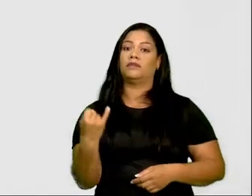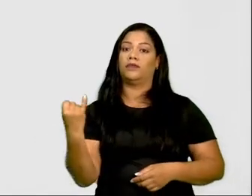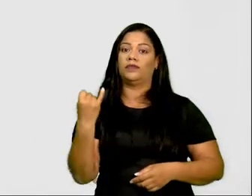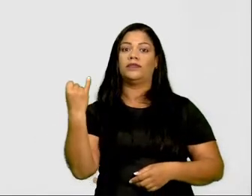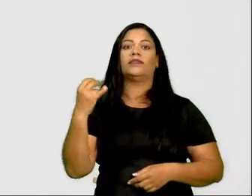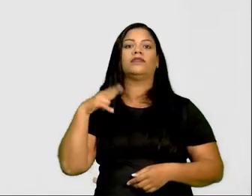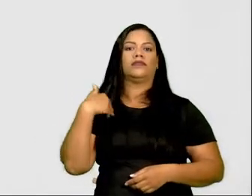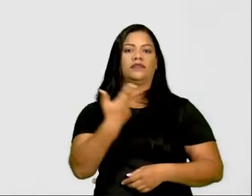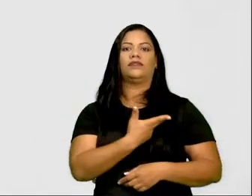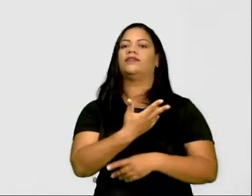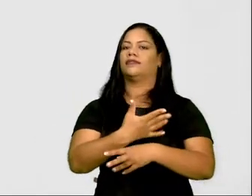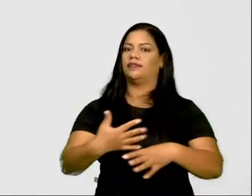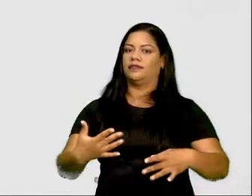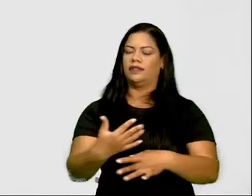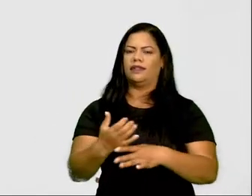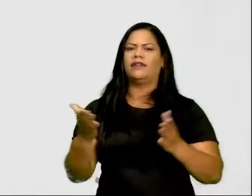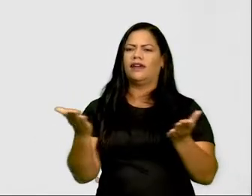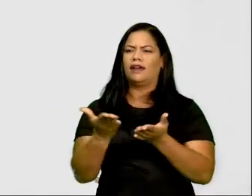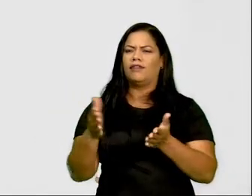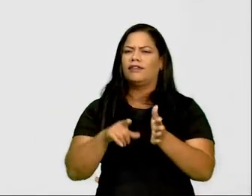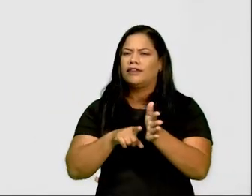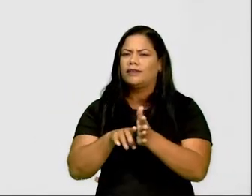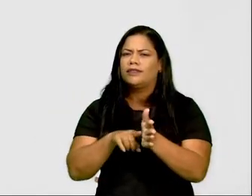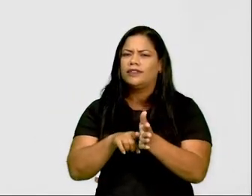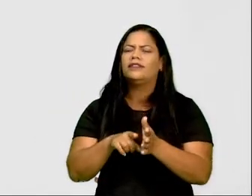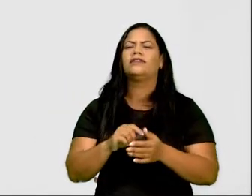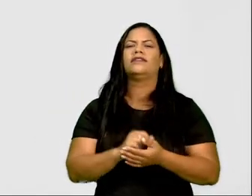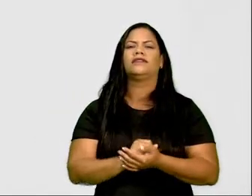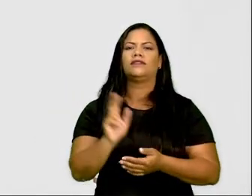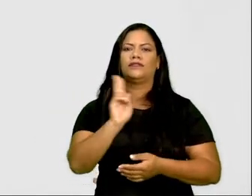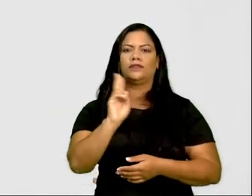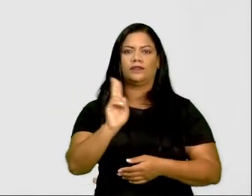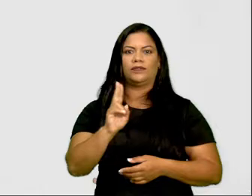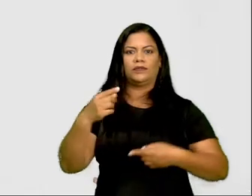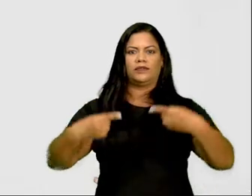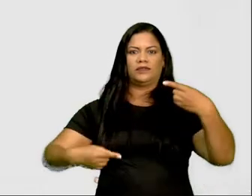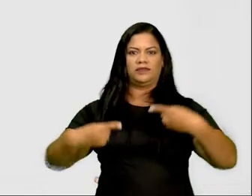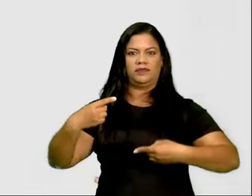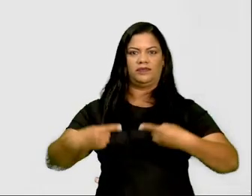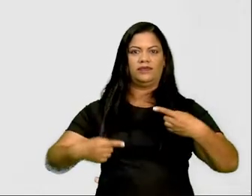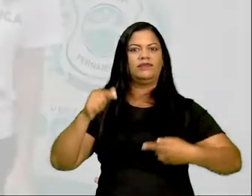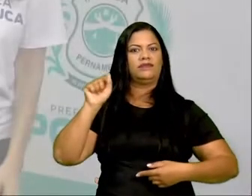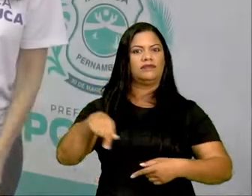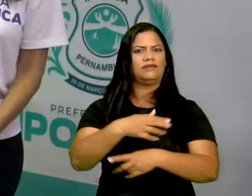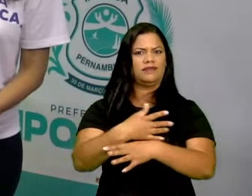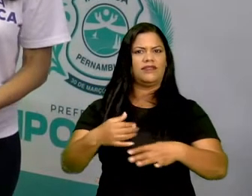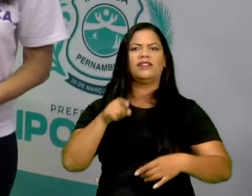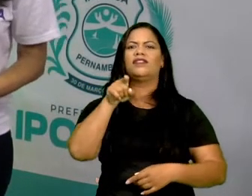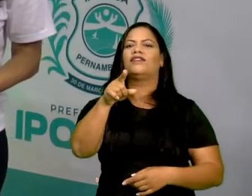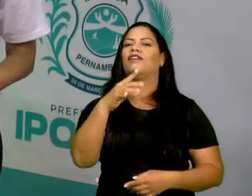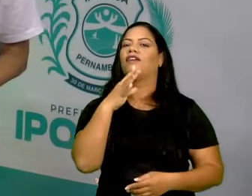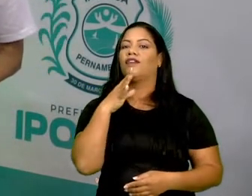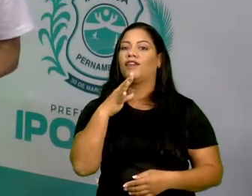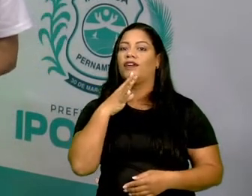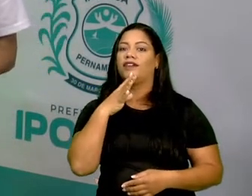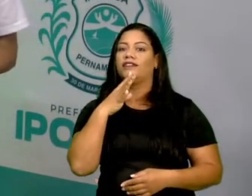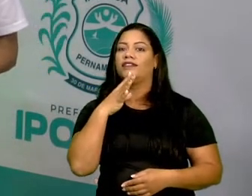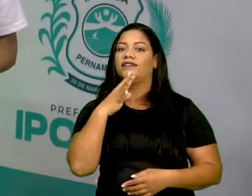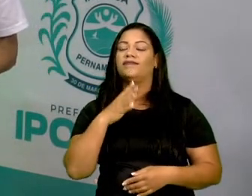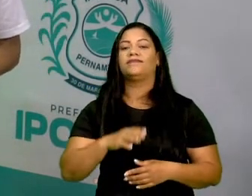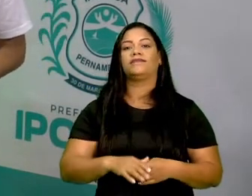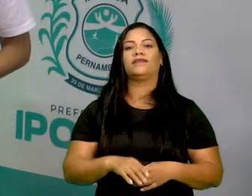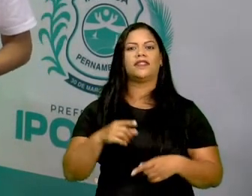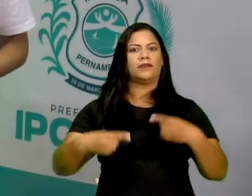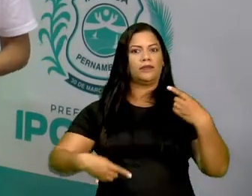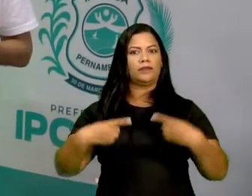nossa cidade. Agora, pesquise nomes de políticos e pojucanos que você conhece. Políticos que